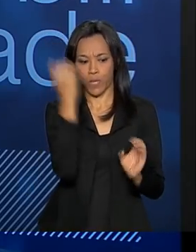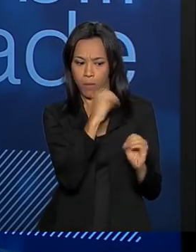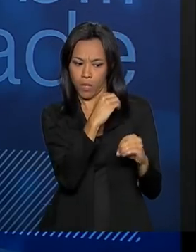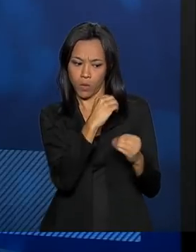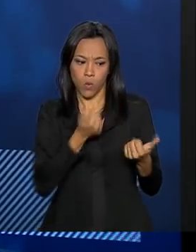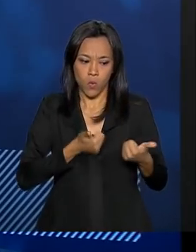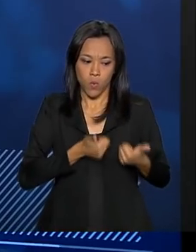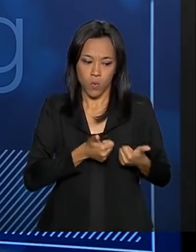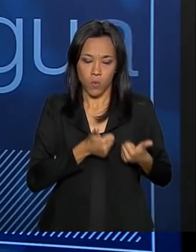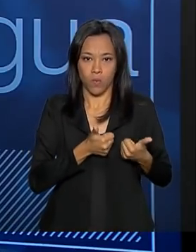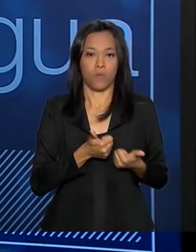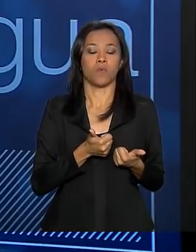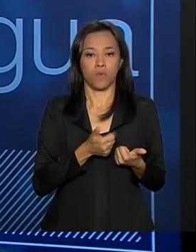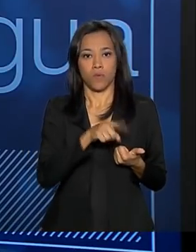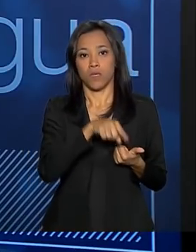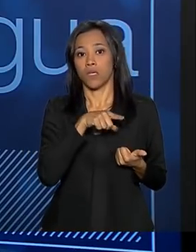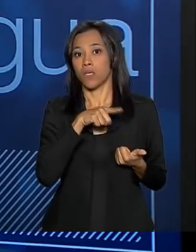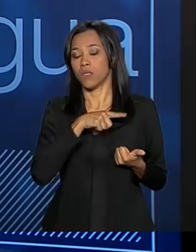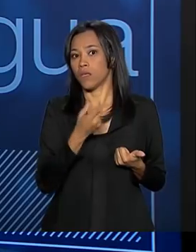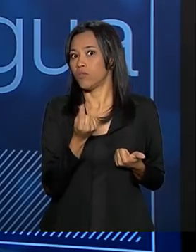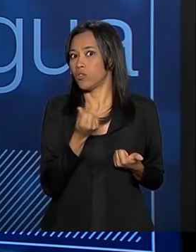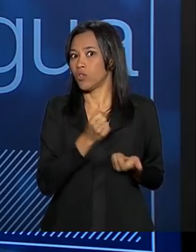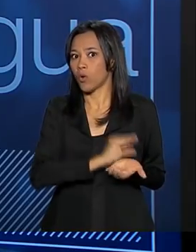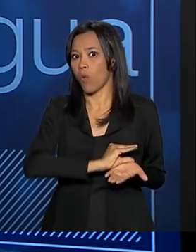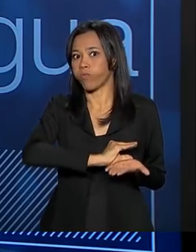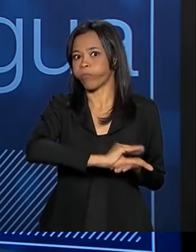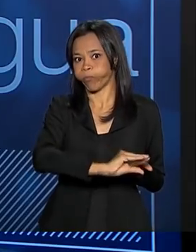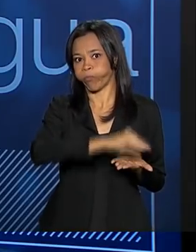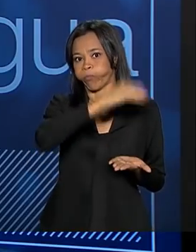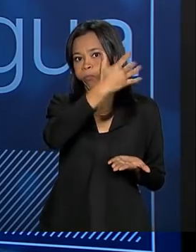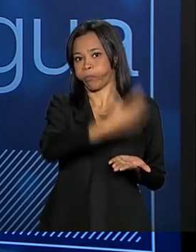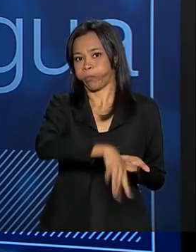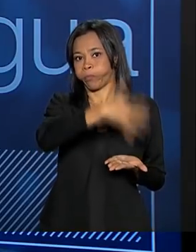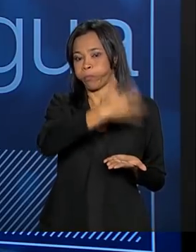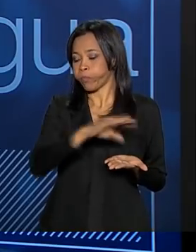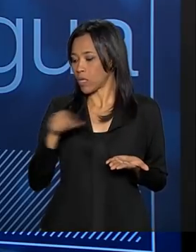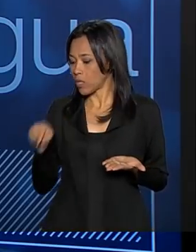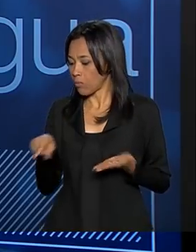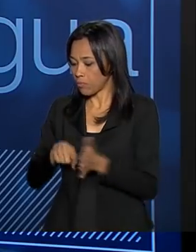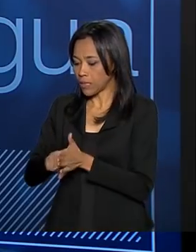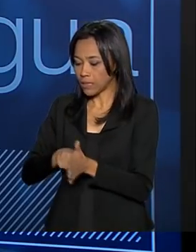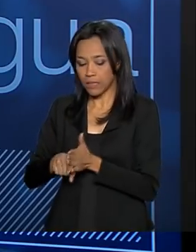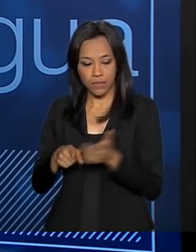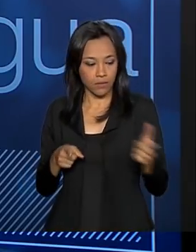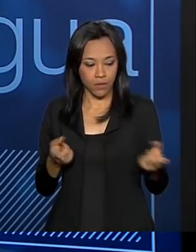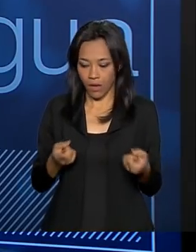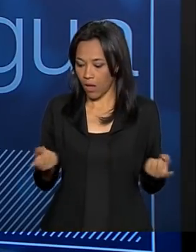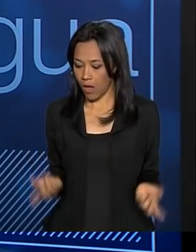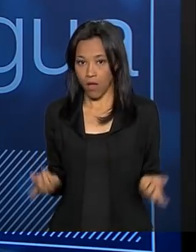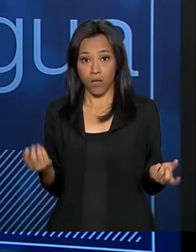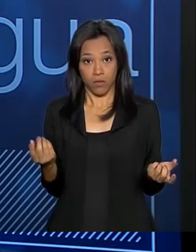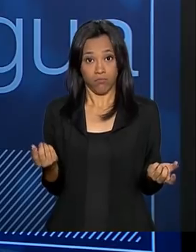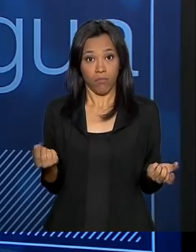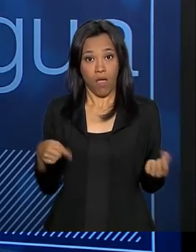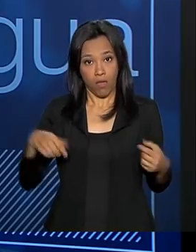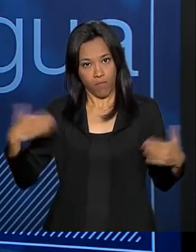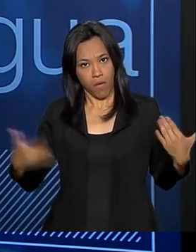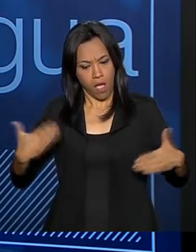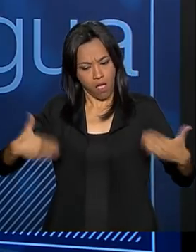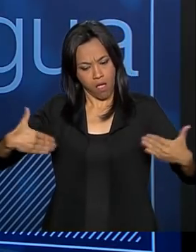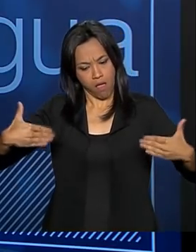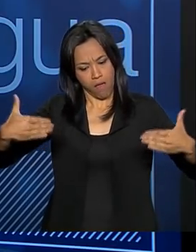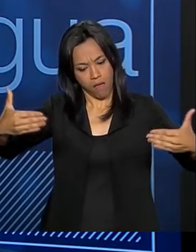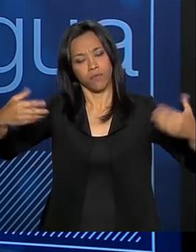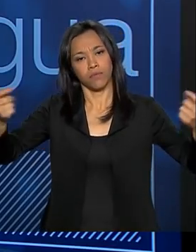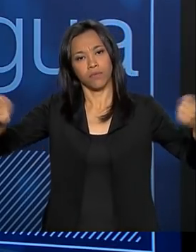demandam muito investimento. Então, é a junção das duas pesquisas, dos dois polos de desenvolvimento, que a gente vai avançar em